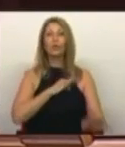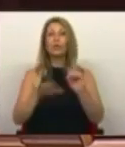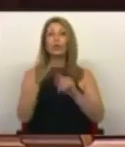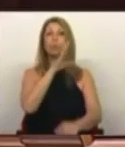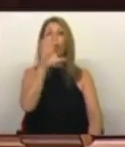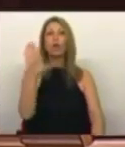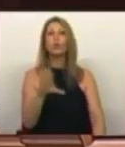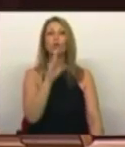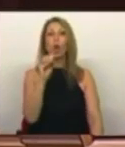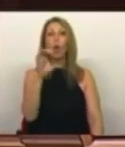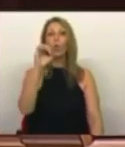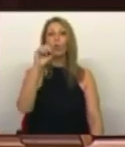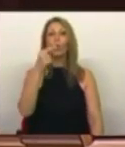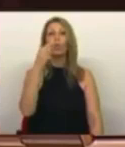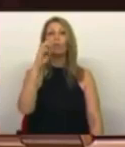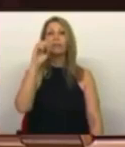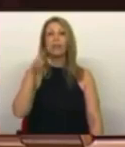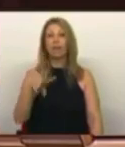Trinto Figueiredo.